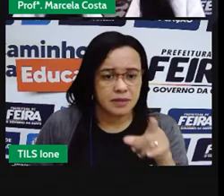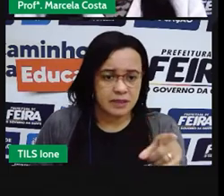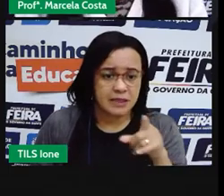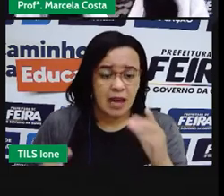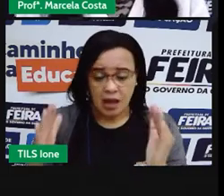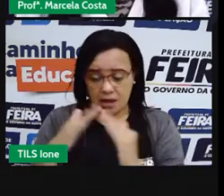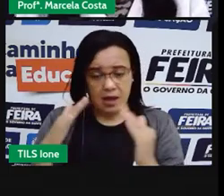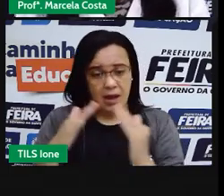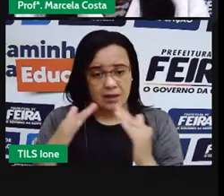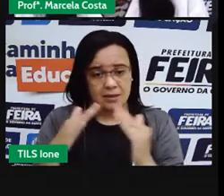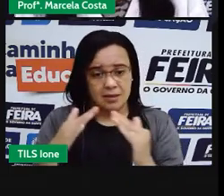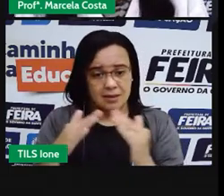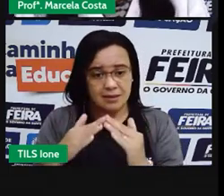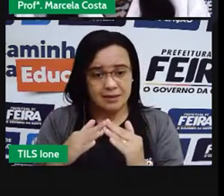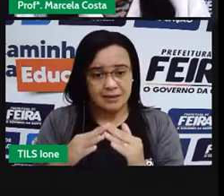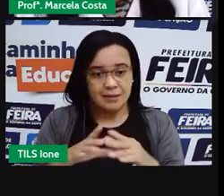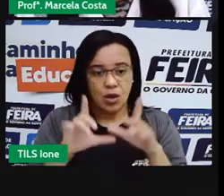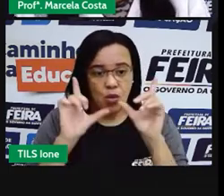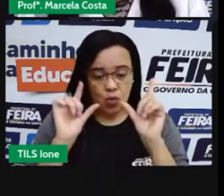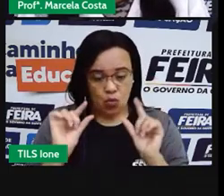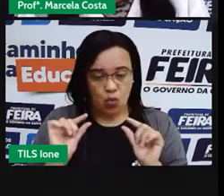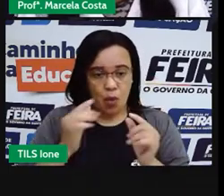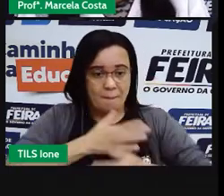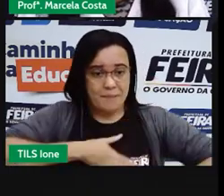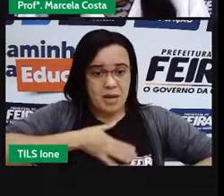pode diminuir o tempo do banho.